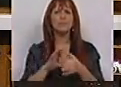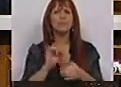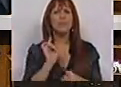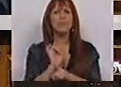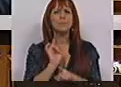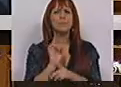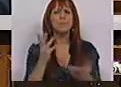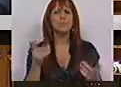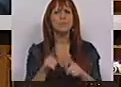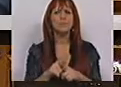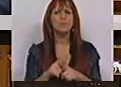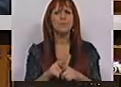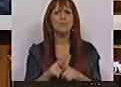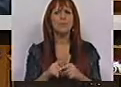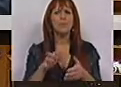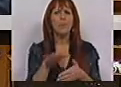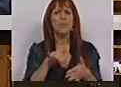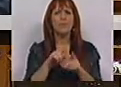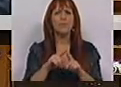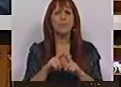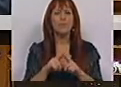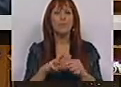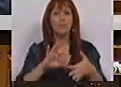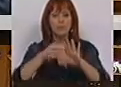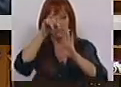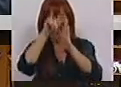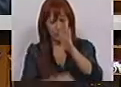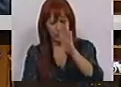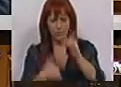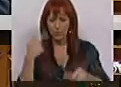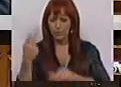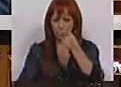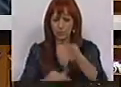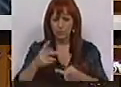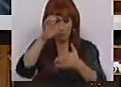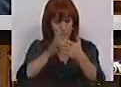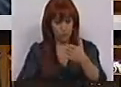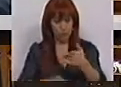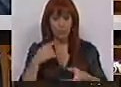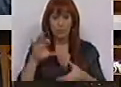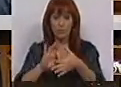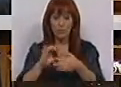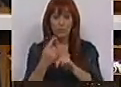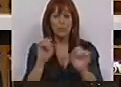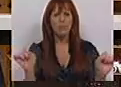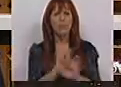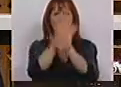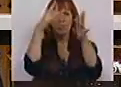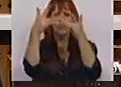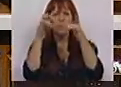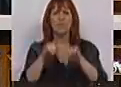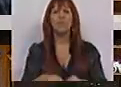naturalmente com o texto do articulado que estamos hoje a apreciar e tem a ver com questões de transparência.